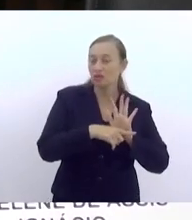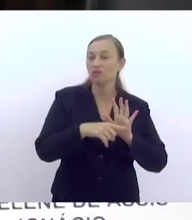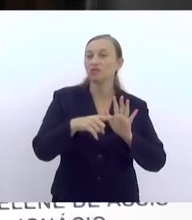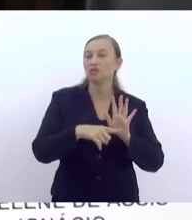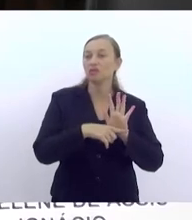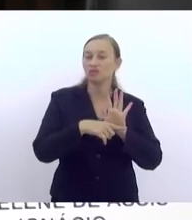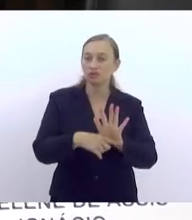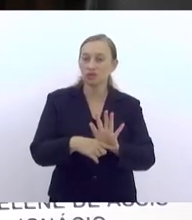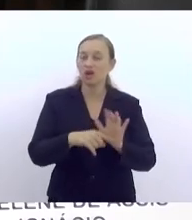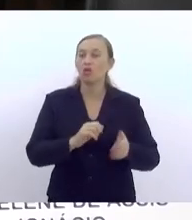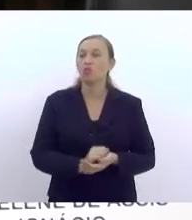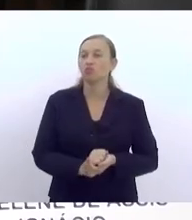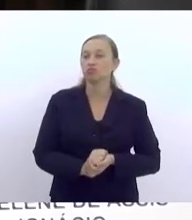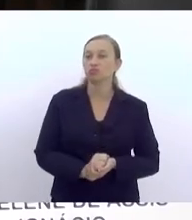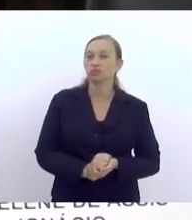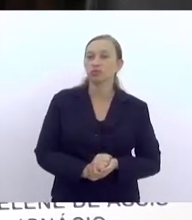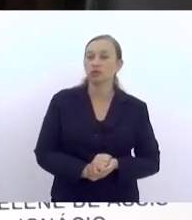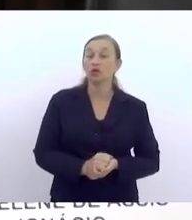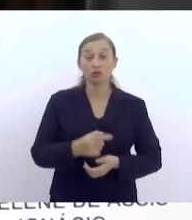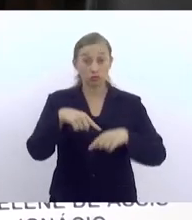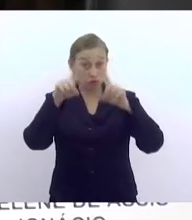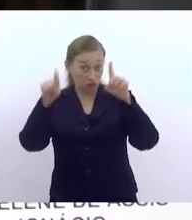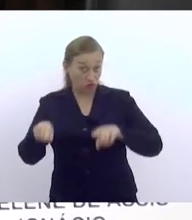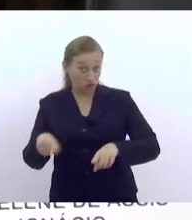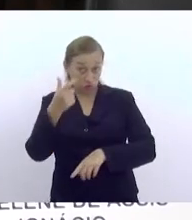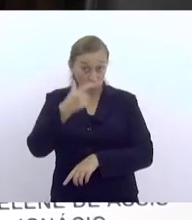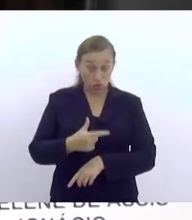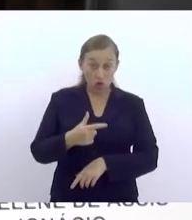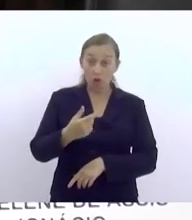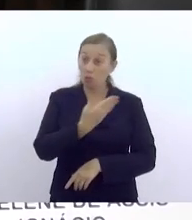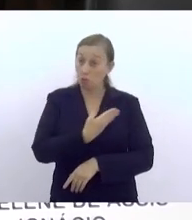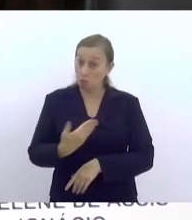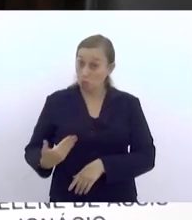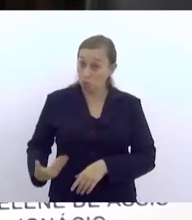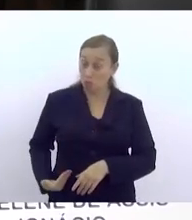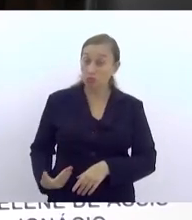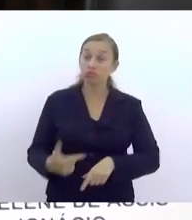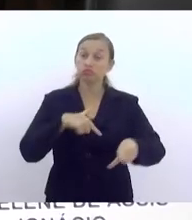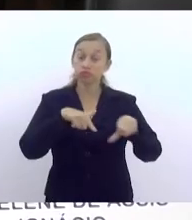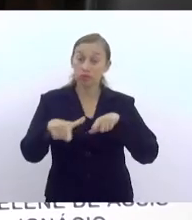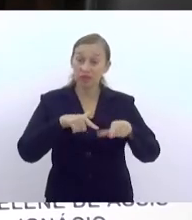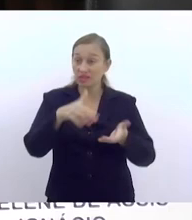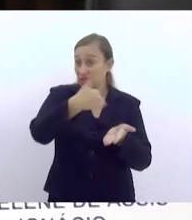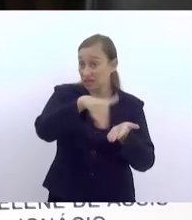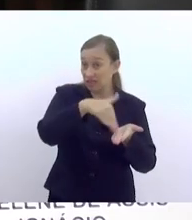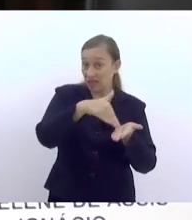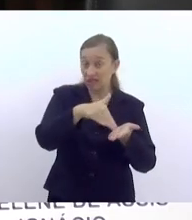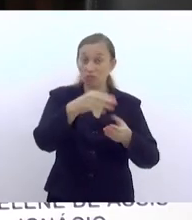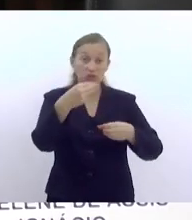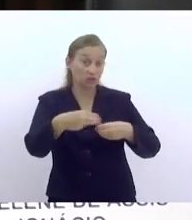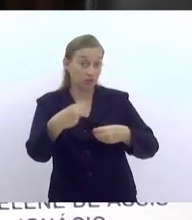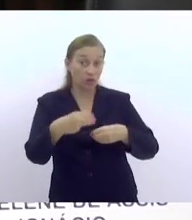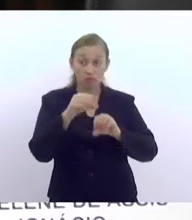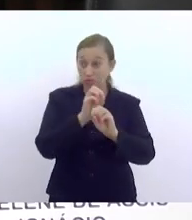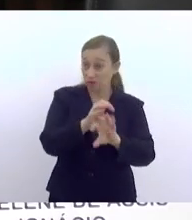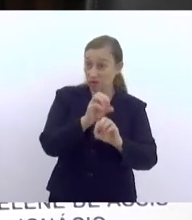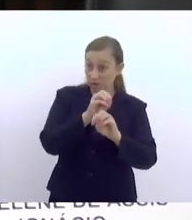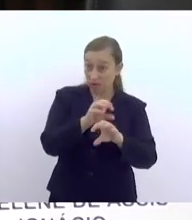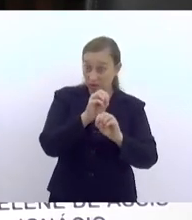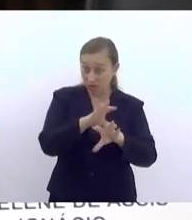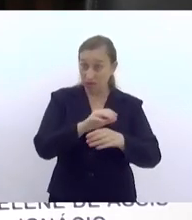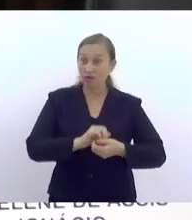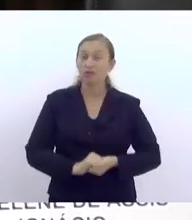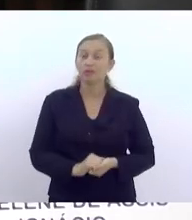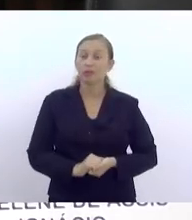eu atualmente estou, sou servidora pública e trabalho na Secretaria Municipal de Educação, estou lotada